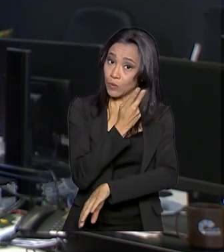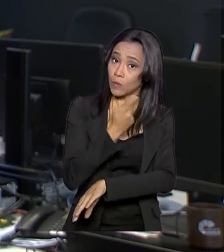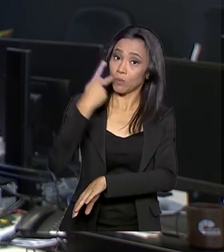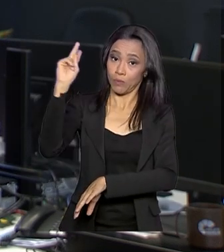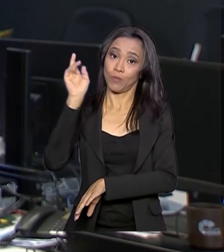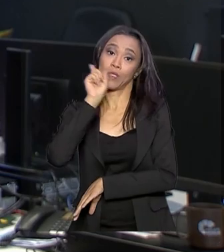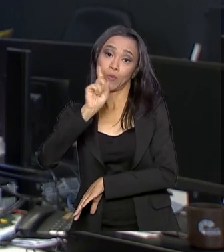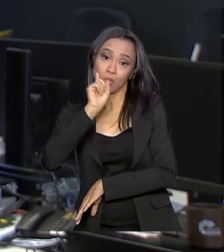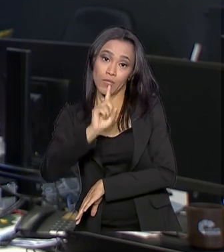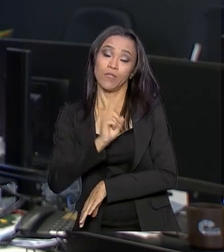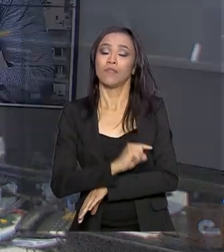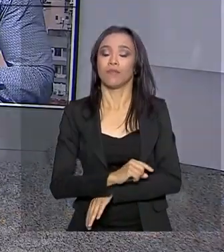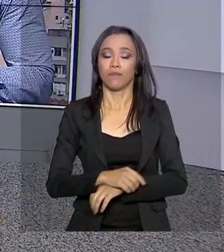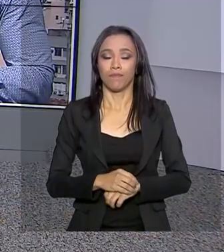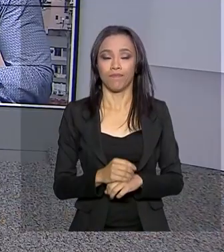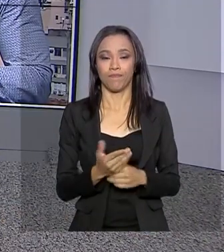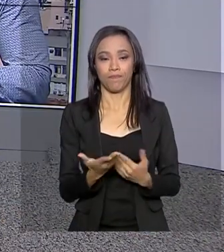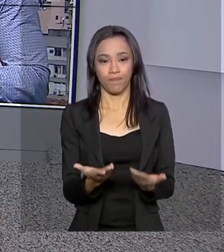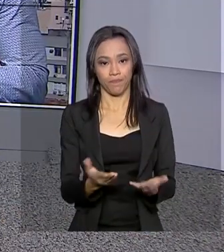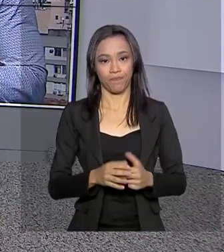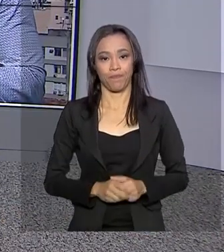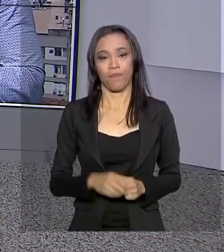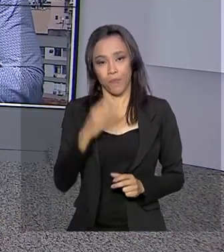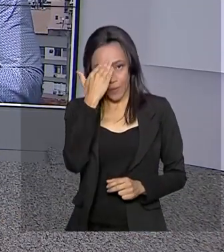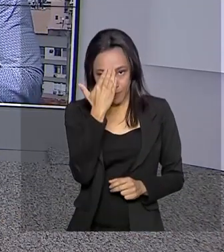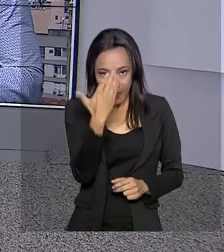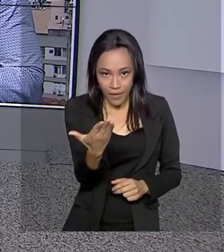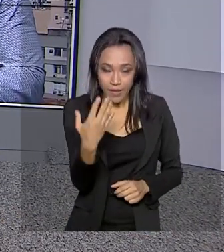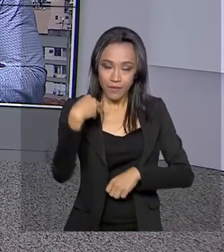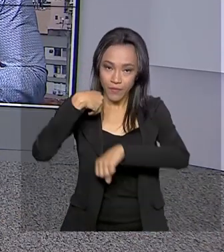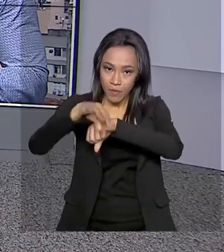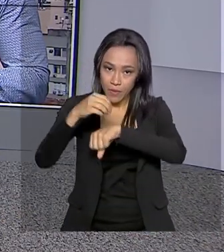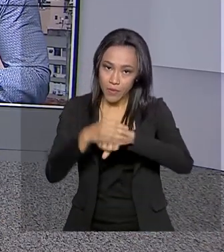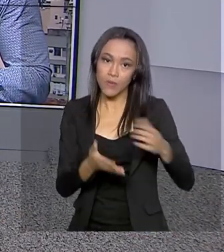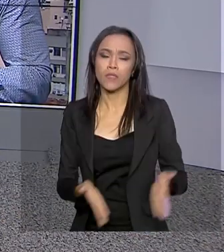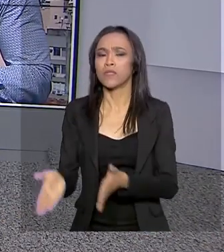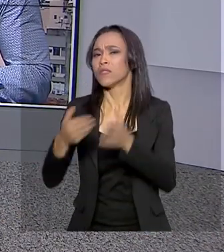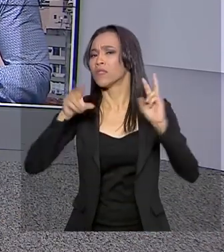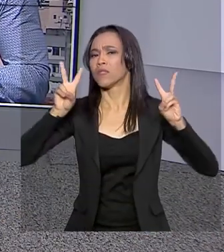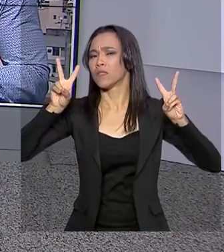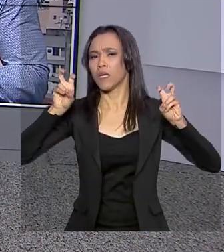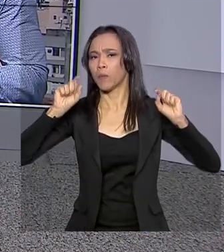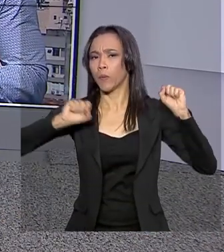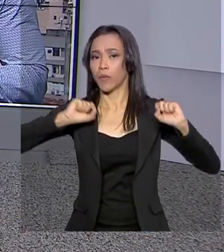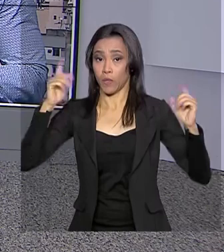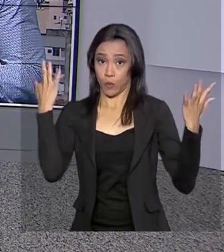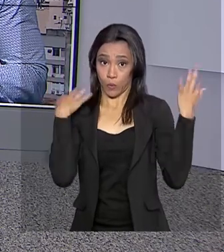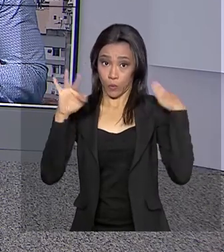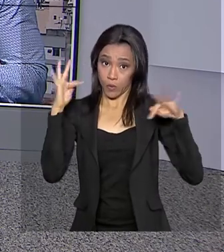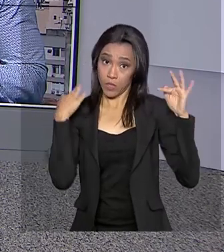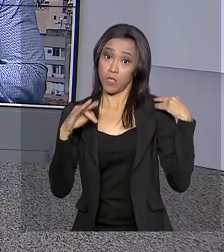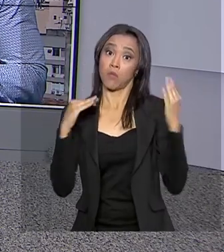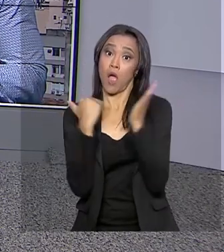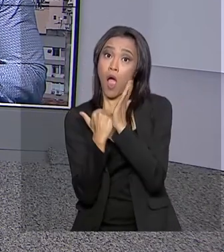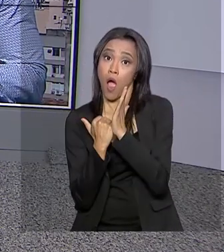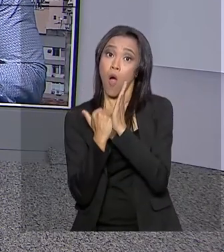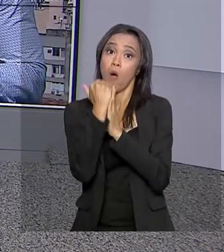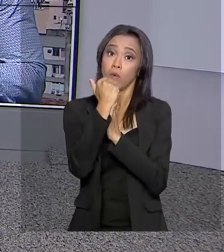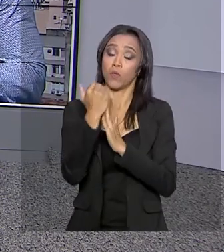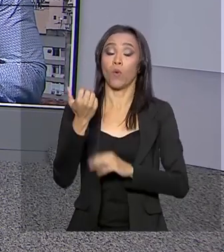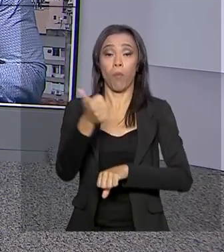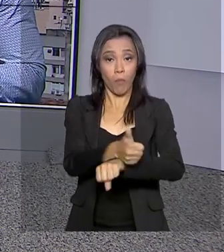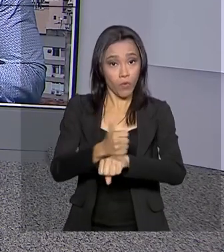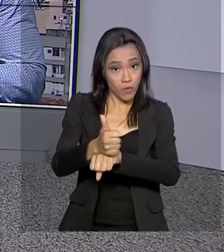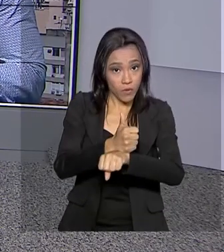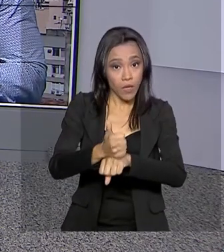-americanas. Renata. Obrigada, Ricardo, pelas suas informações. E o assunto agora é turismo. Aumentou o número de profissionais e o de